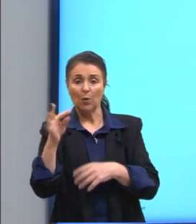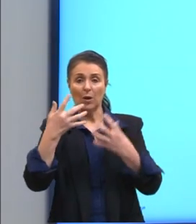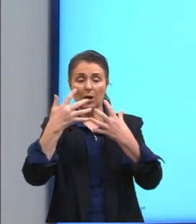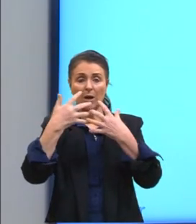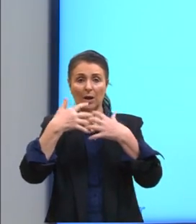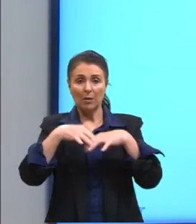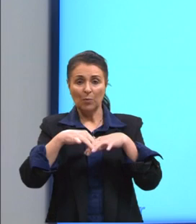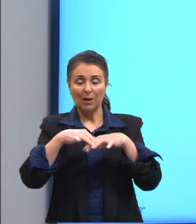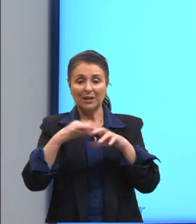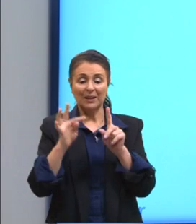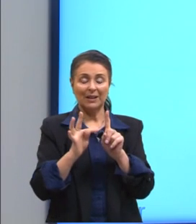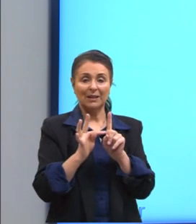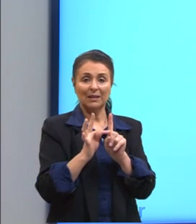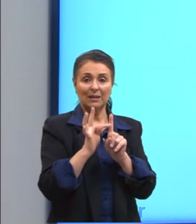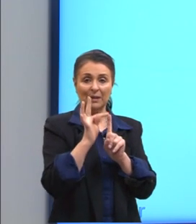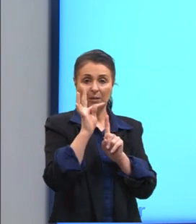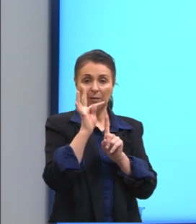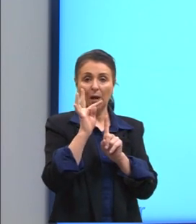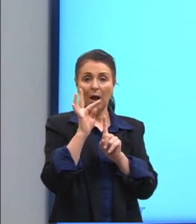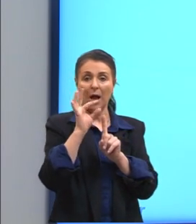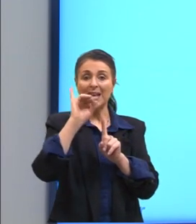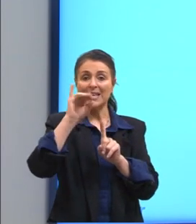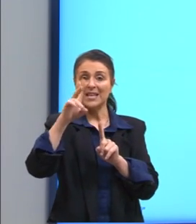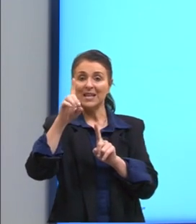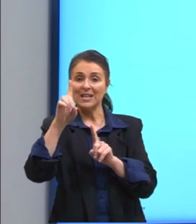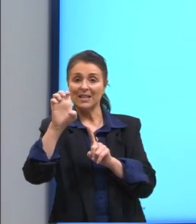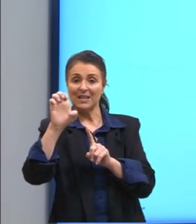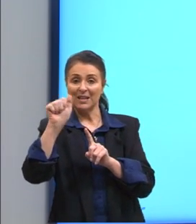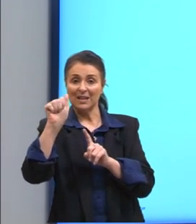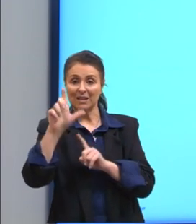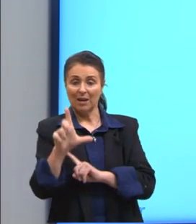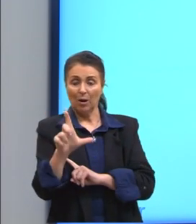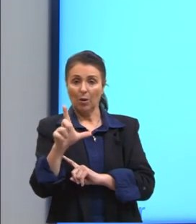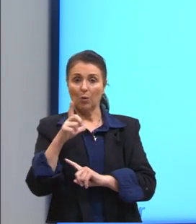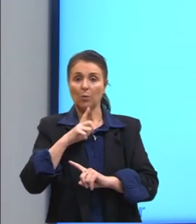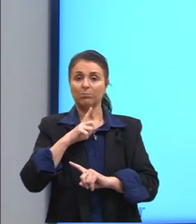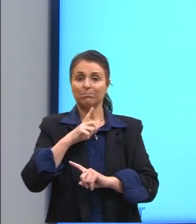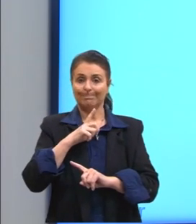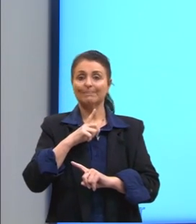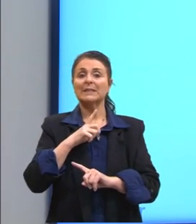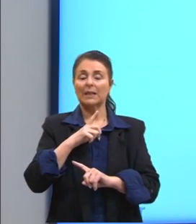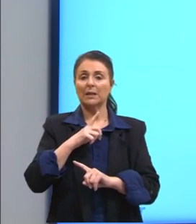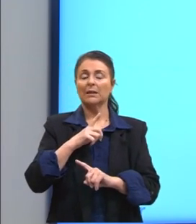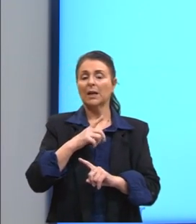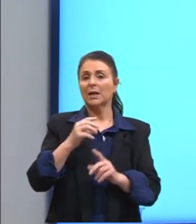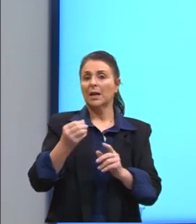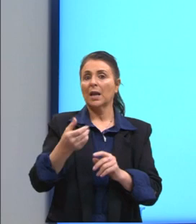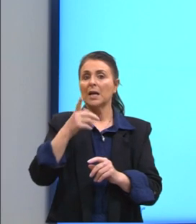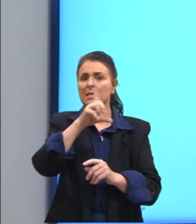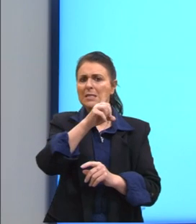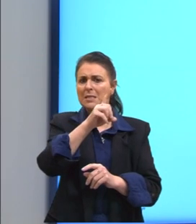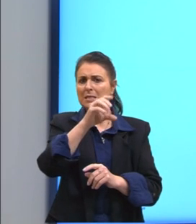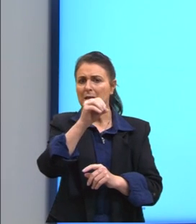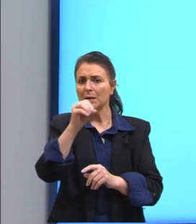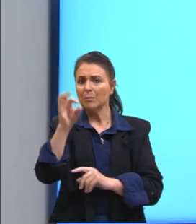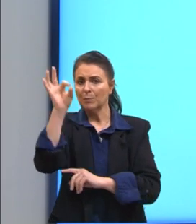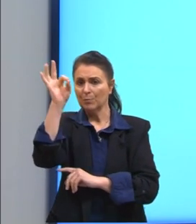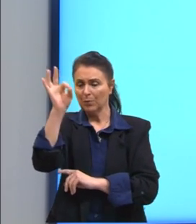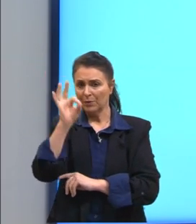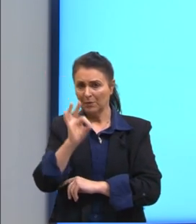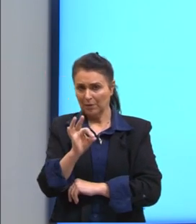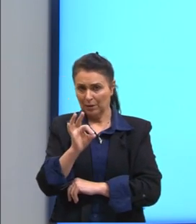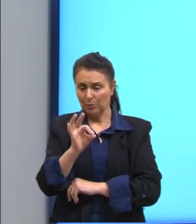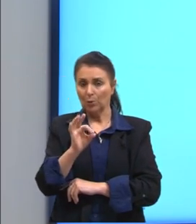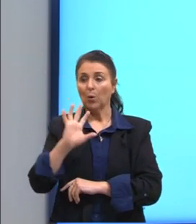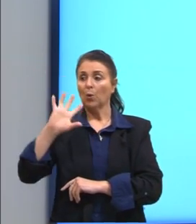de máquina térmica ideal. Com rendimento, então, de 100%. É um objetivo, então, perseguido pelos